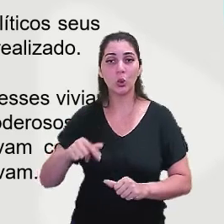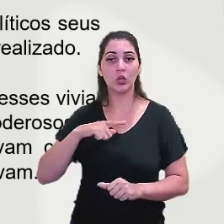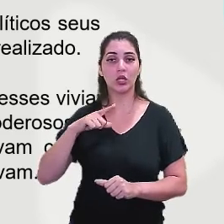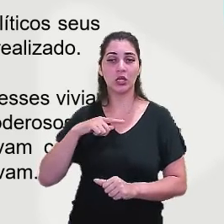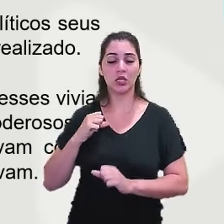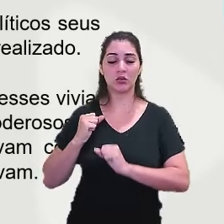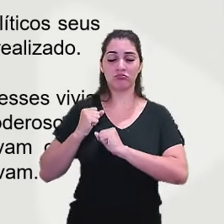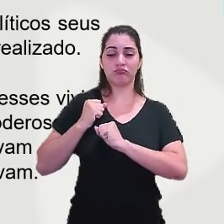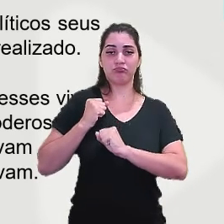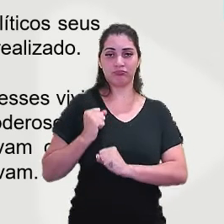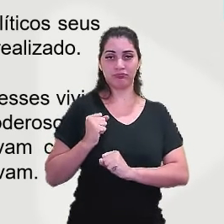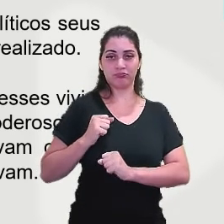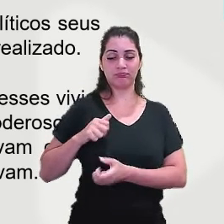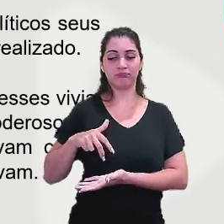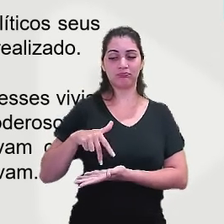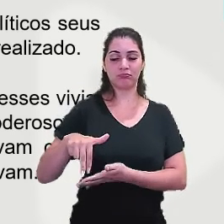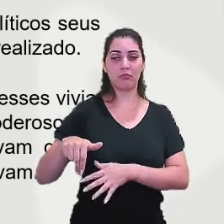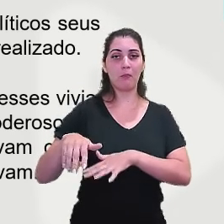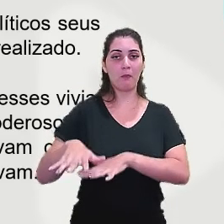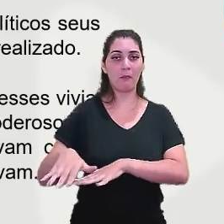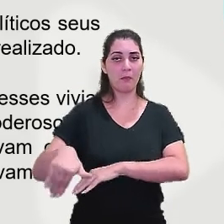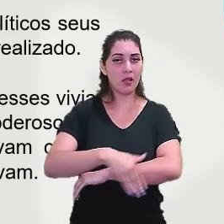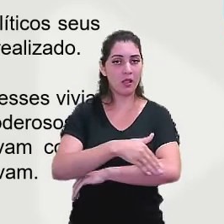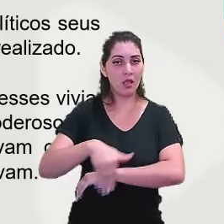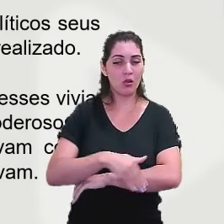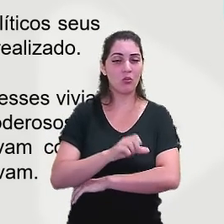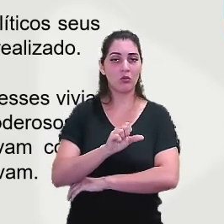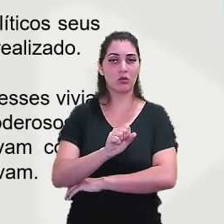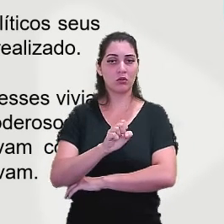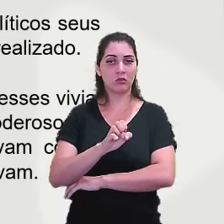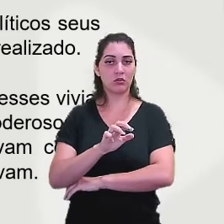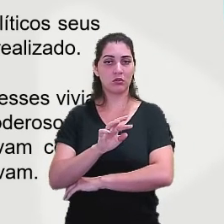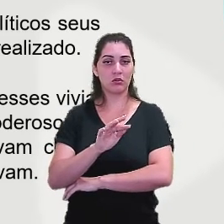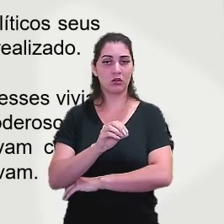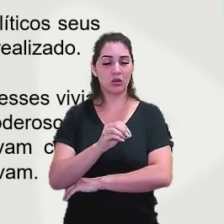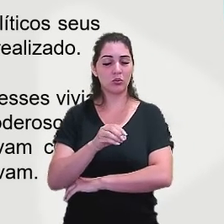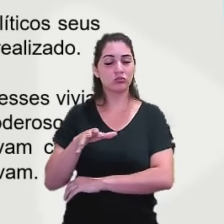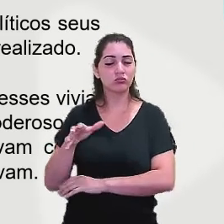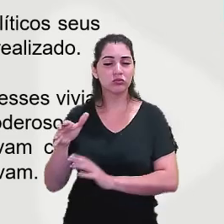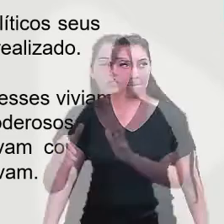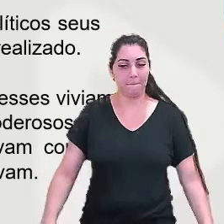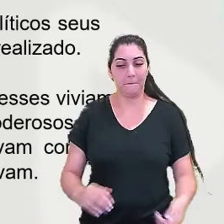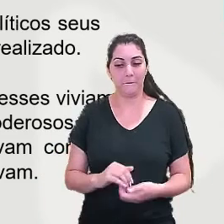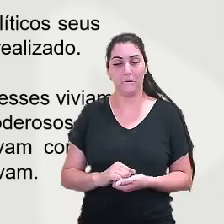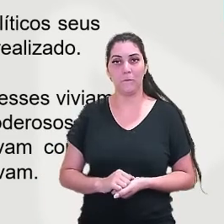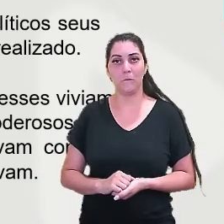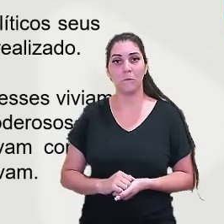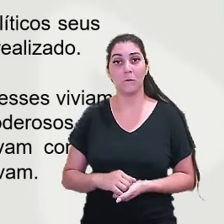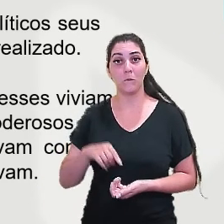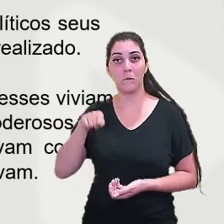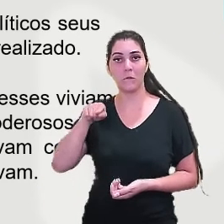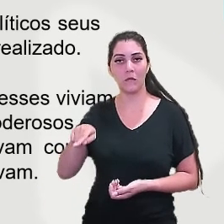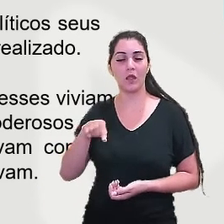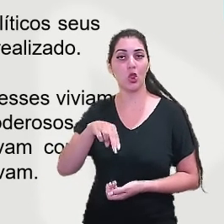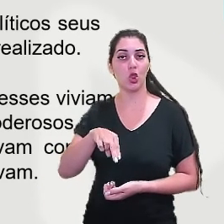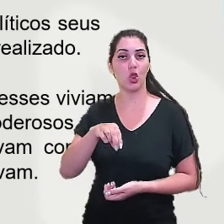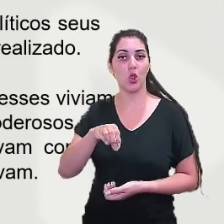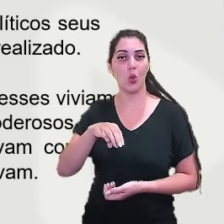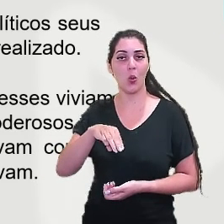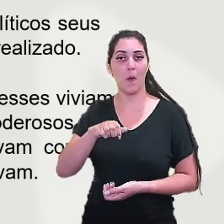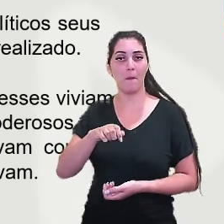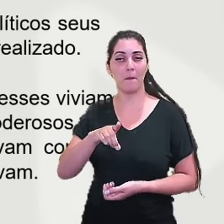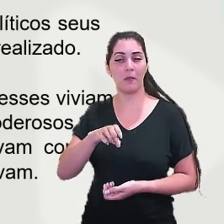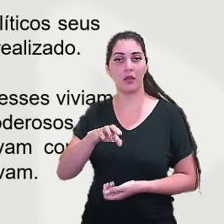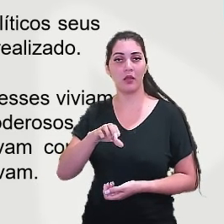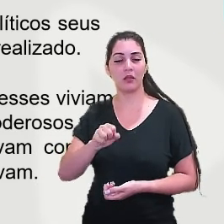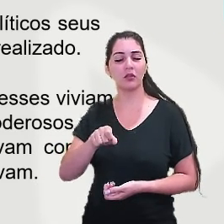consigo pelas estradas do sertão, e retiravam da natureza tudo o que precisavam. Então, esses foram os nômades. Por quê?